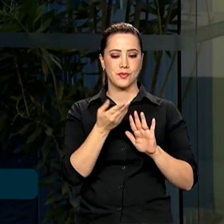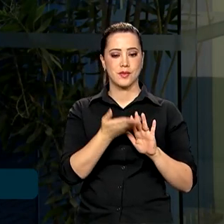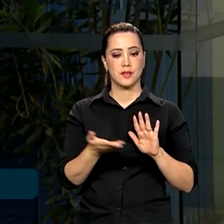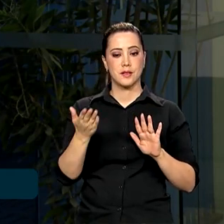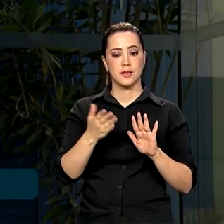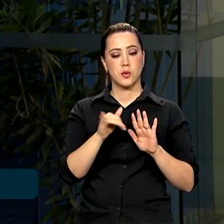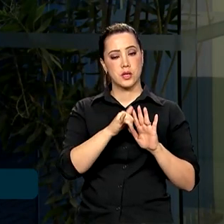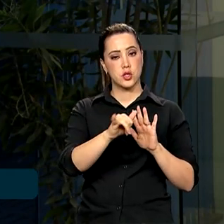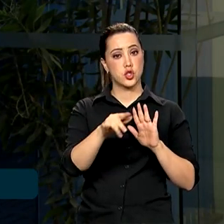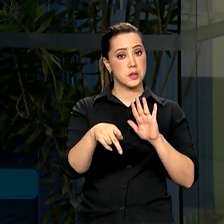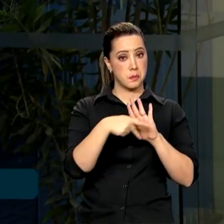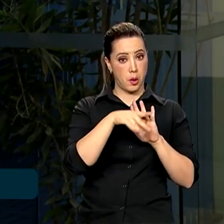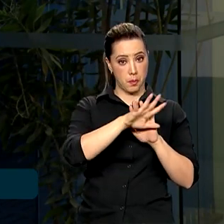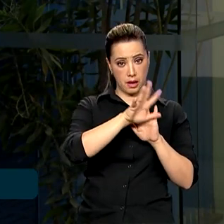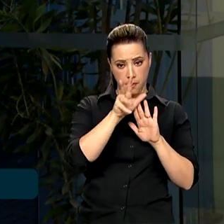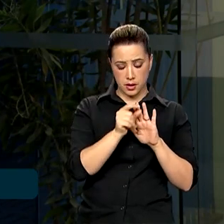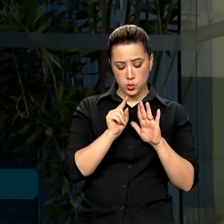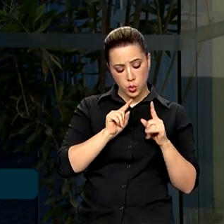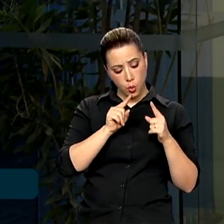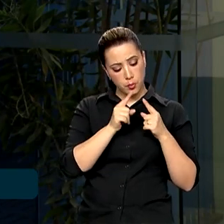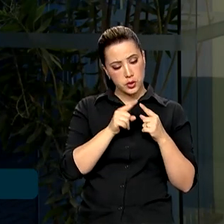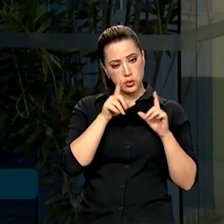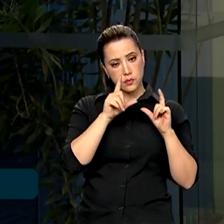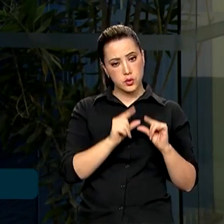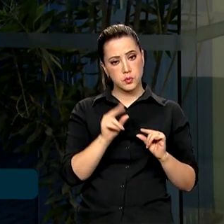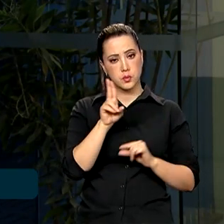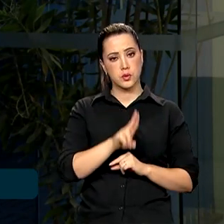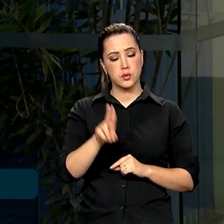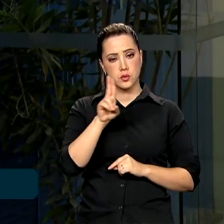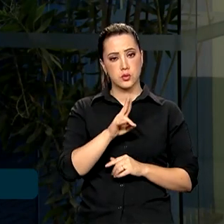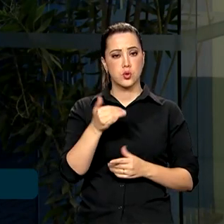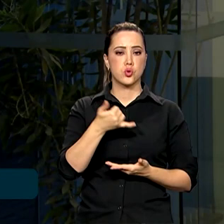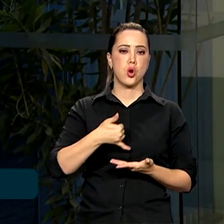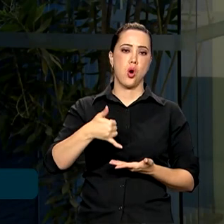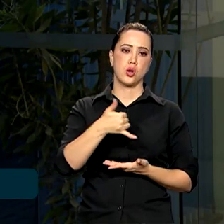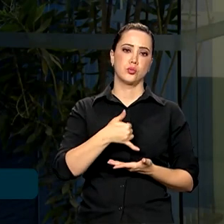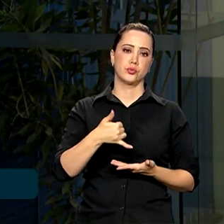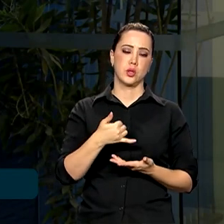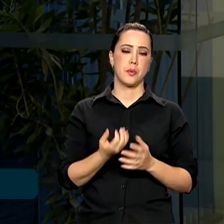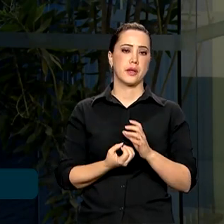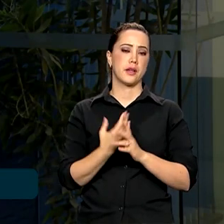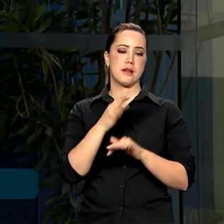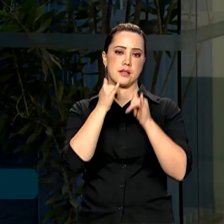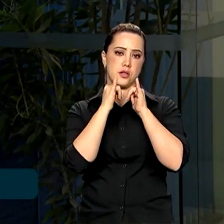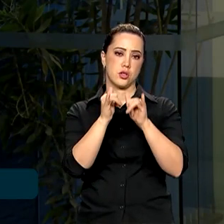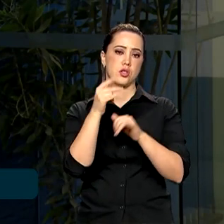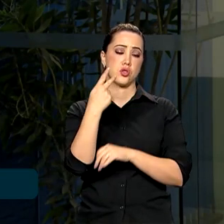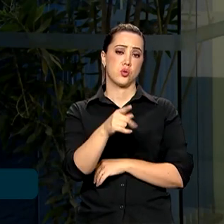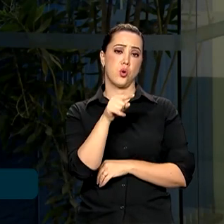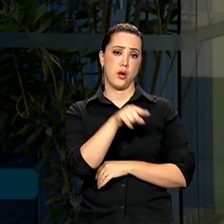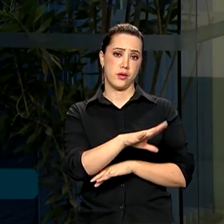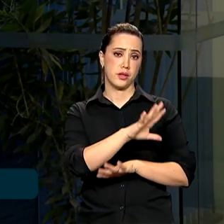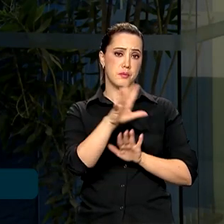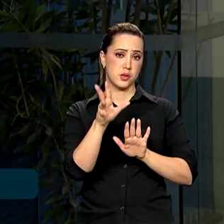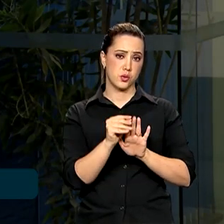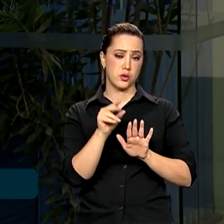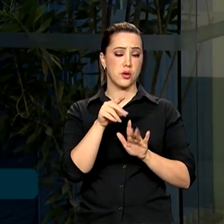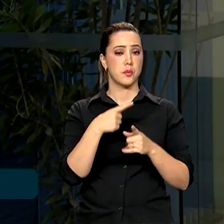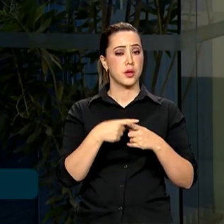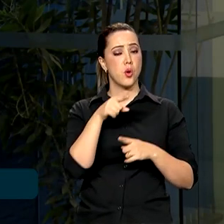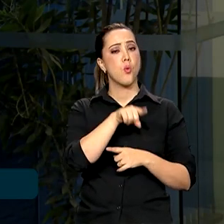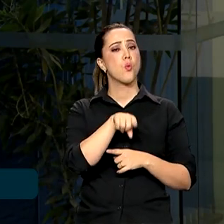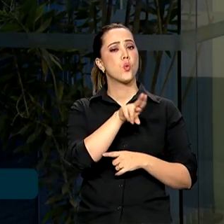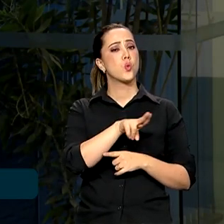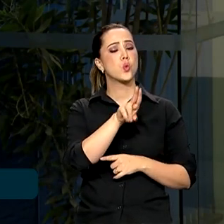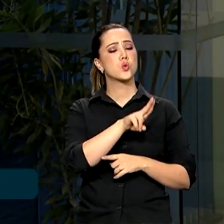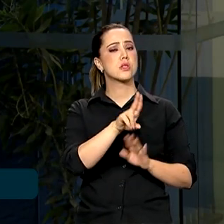dizendo. O objetivo dele é reduzir o uso de óleo diesel na geração de energia naquela região. Esse uso, ele acontece porque